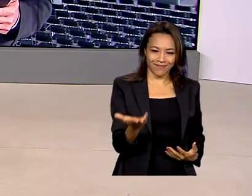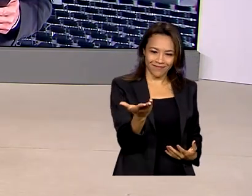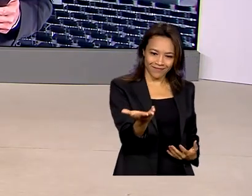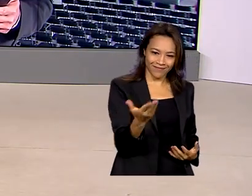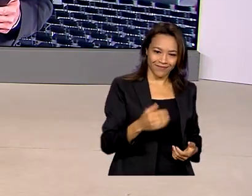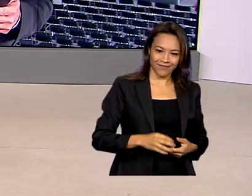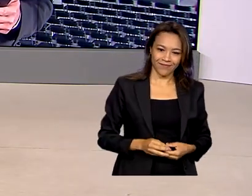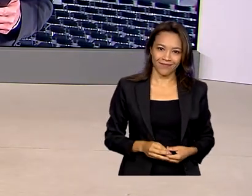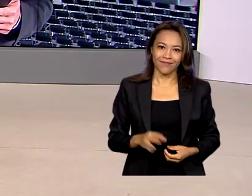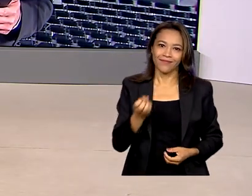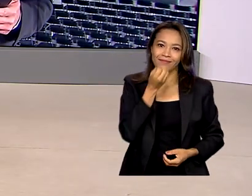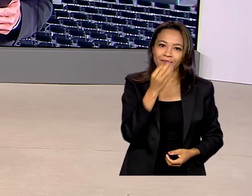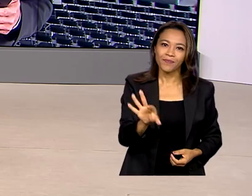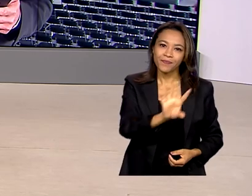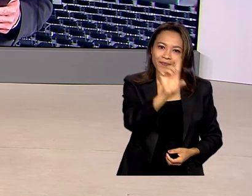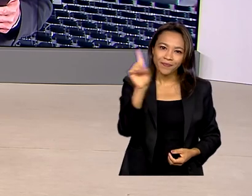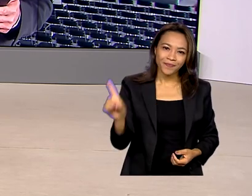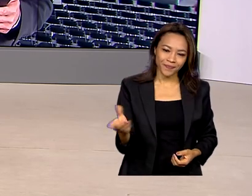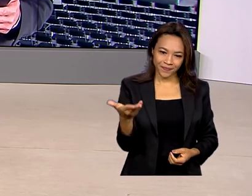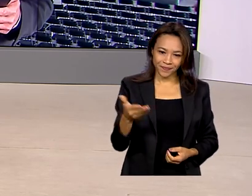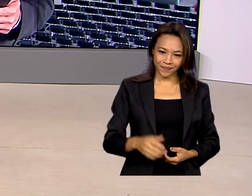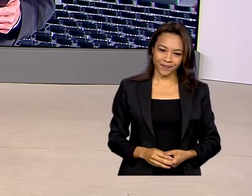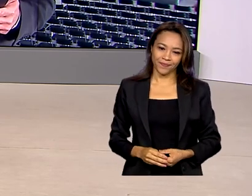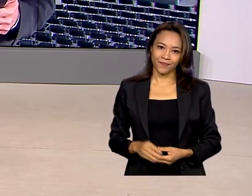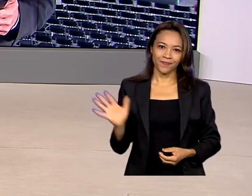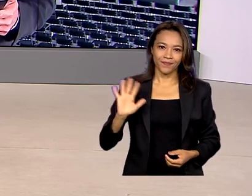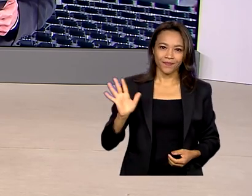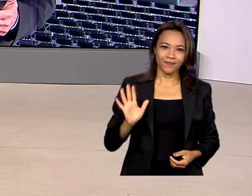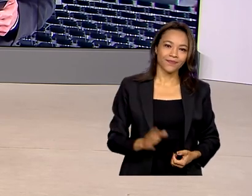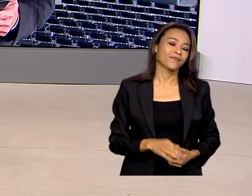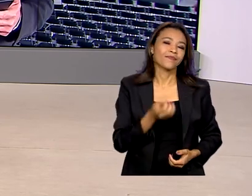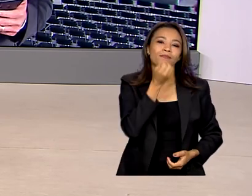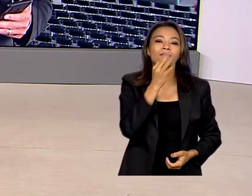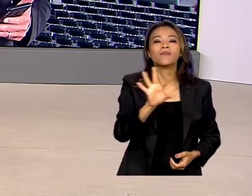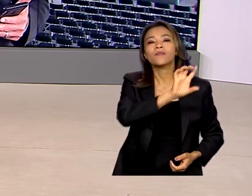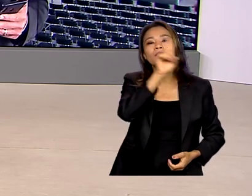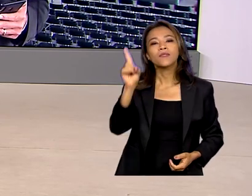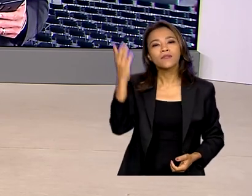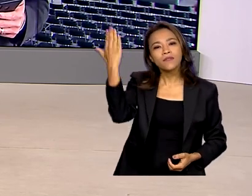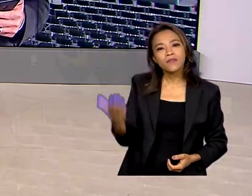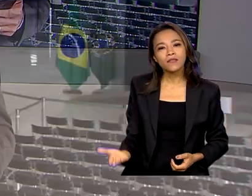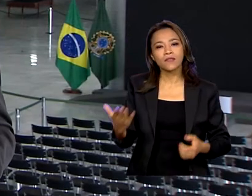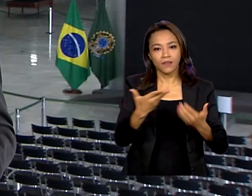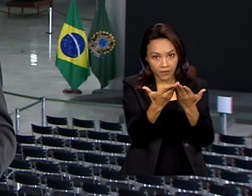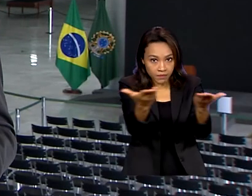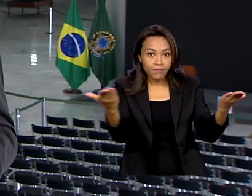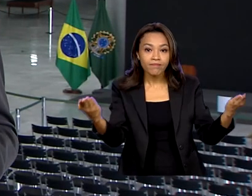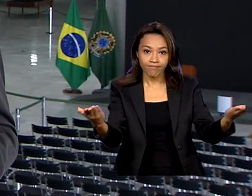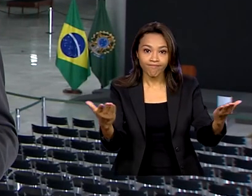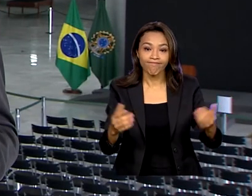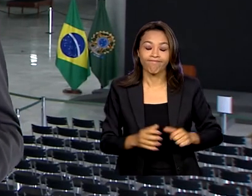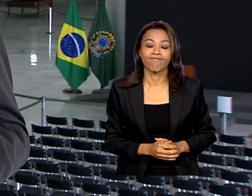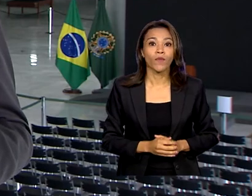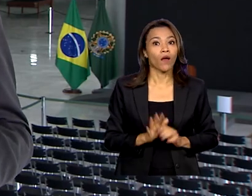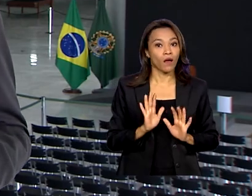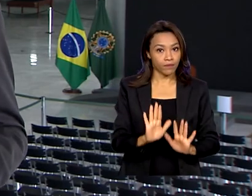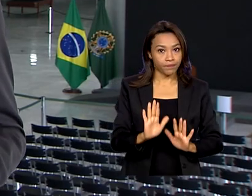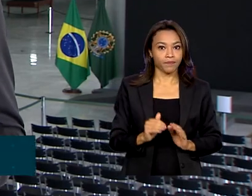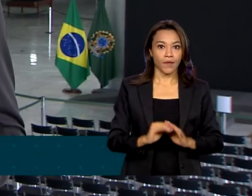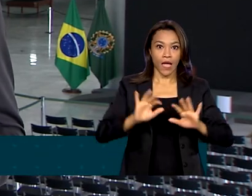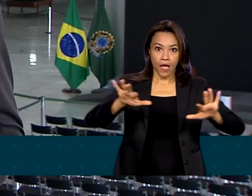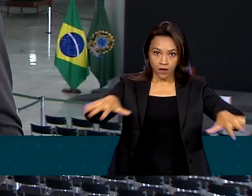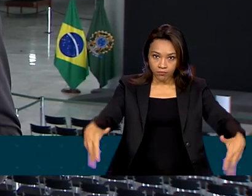Queiroz. Bom dia, Glauco. Olá, Natália. Bom dia para você, bom dia a todos. Olha, a cerimônia de